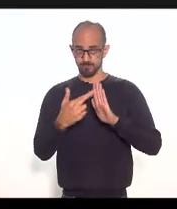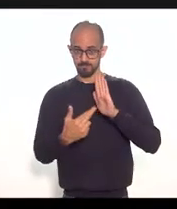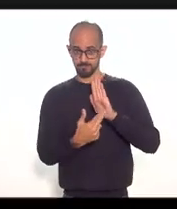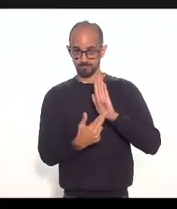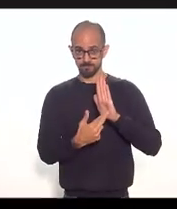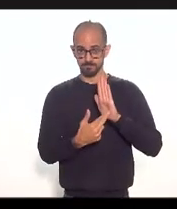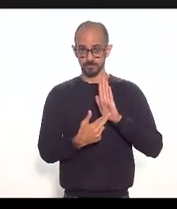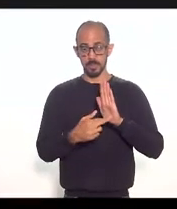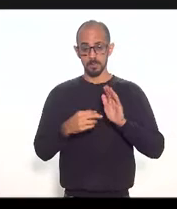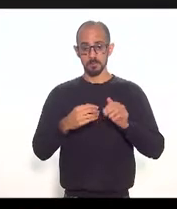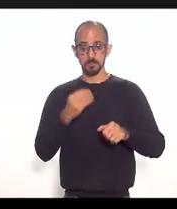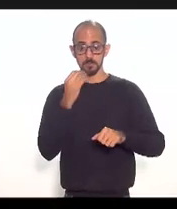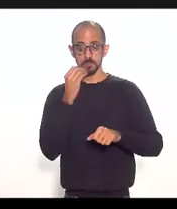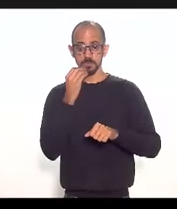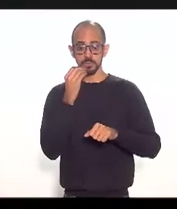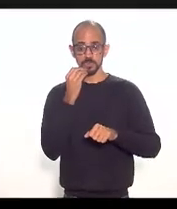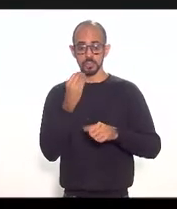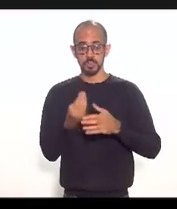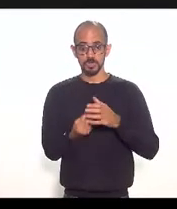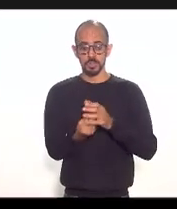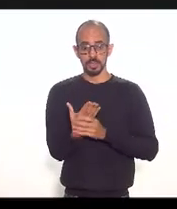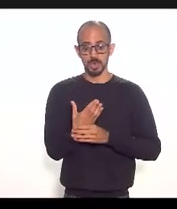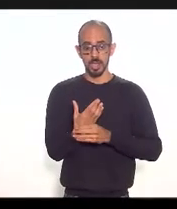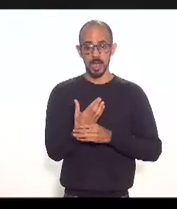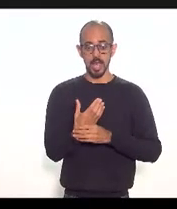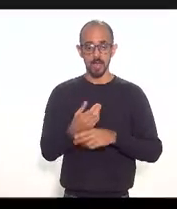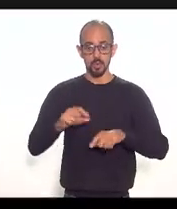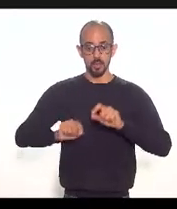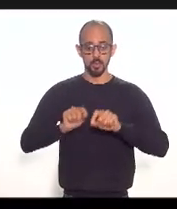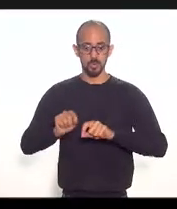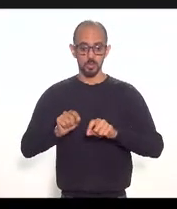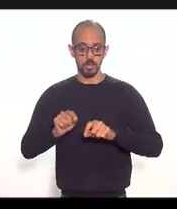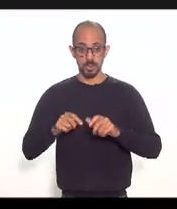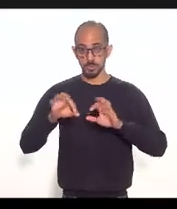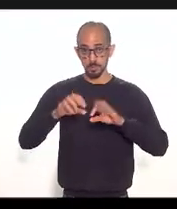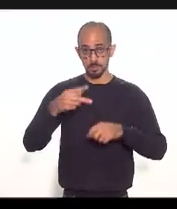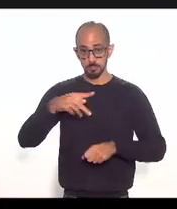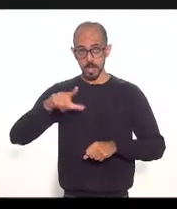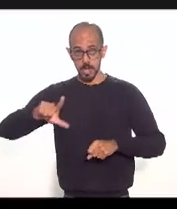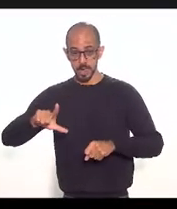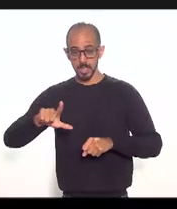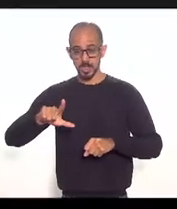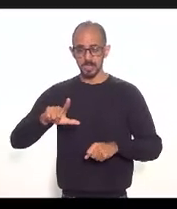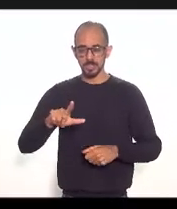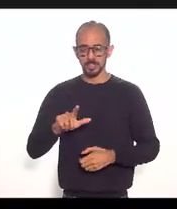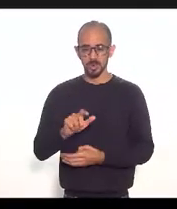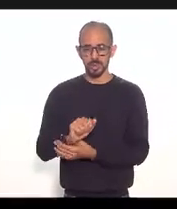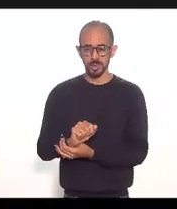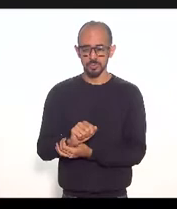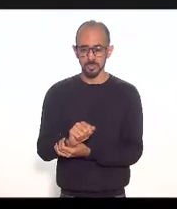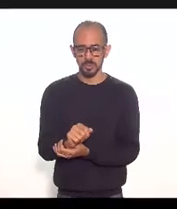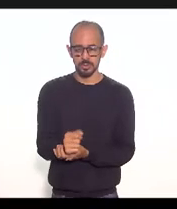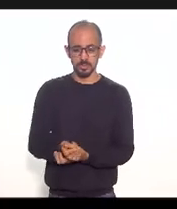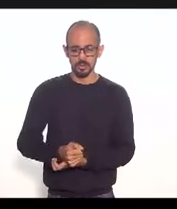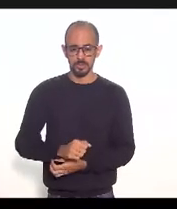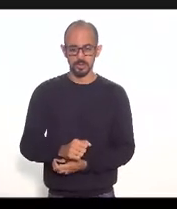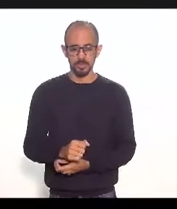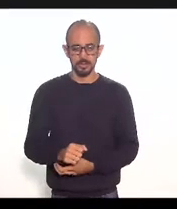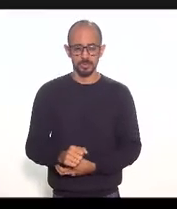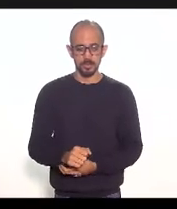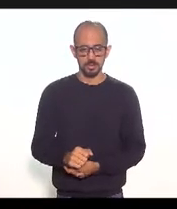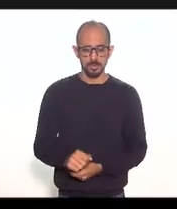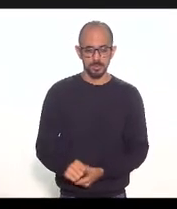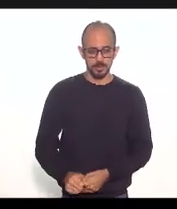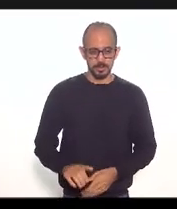requisitos então não entendendo a Secretaria de Fazenda esse projeto de lei observa vamos lembrar aqui que a gente não